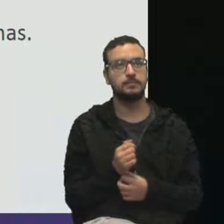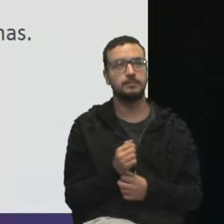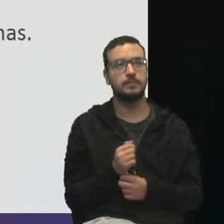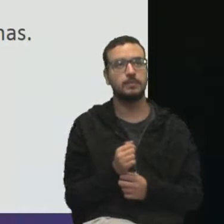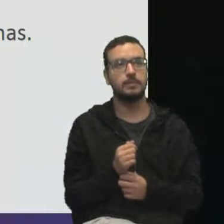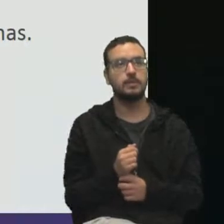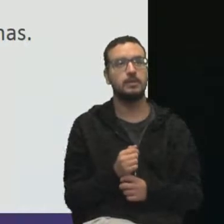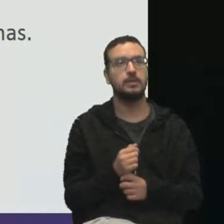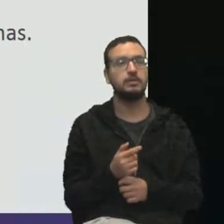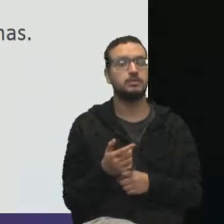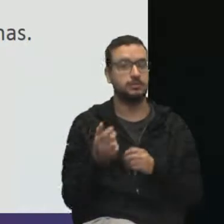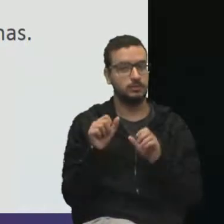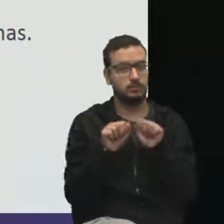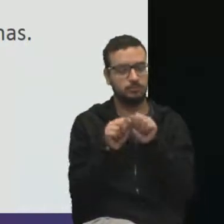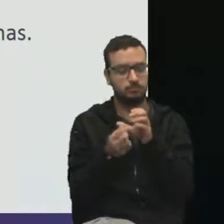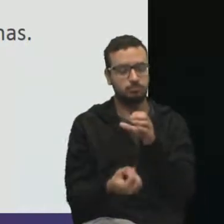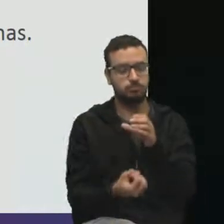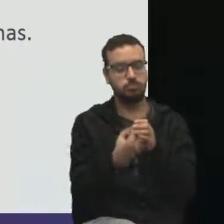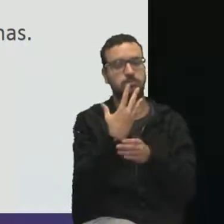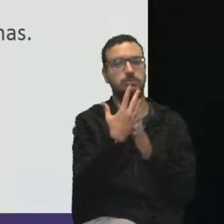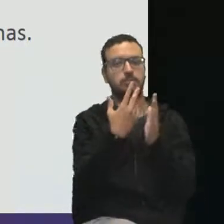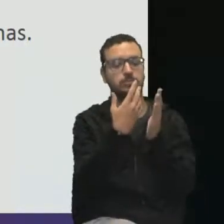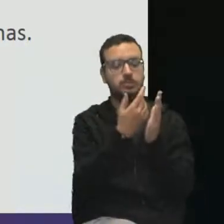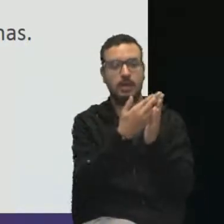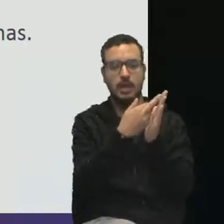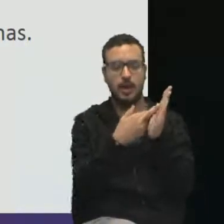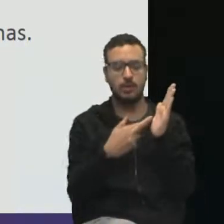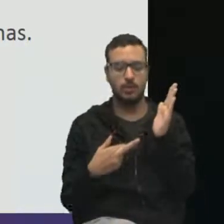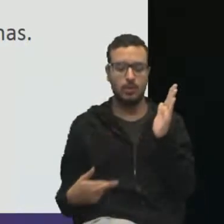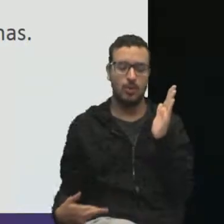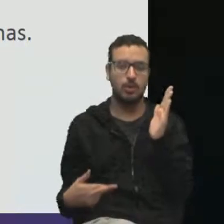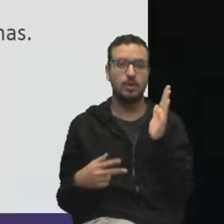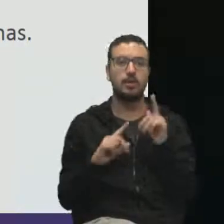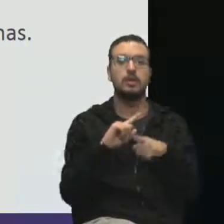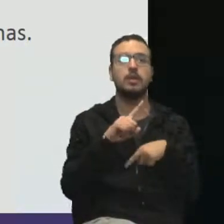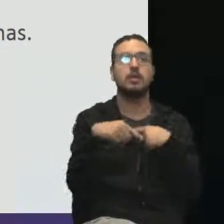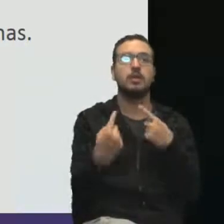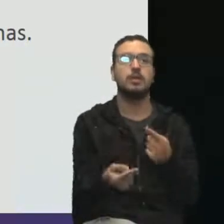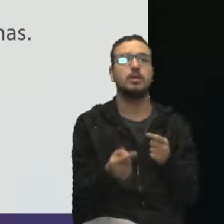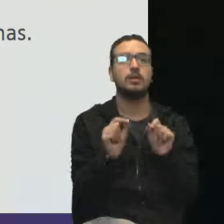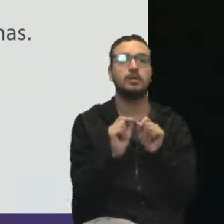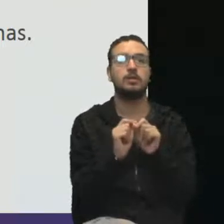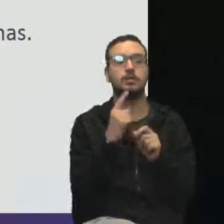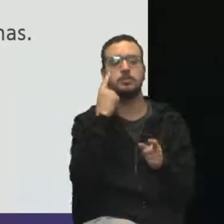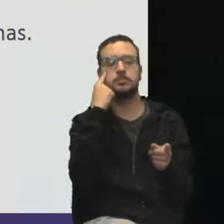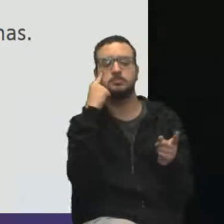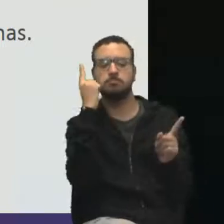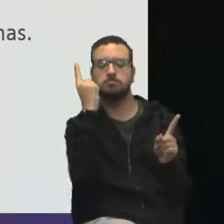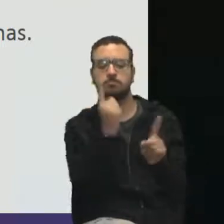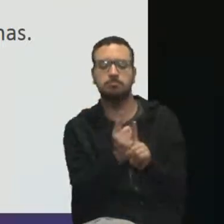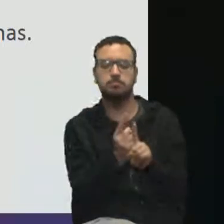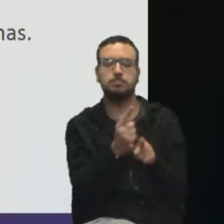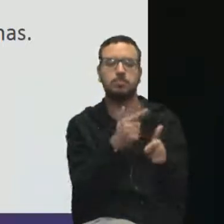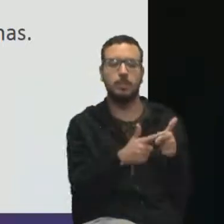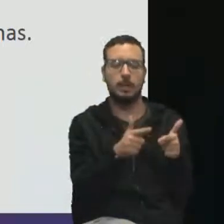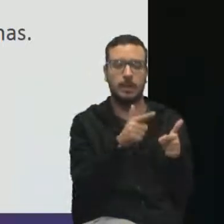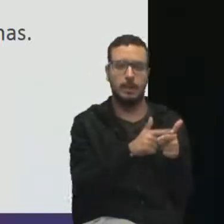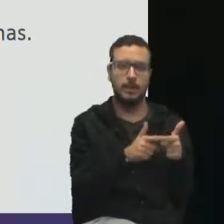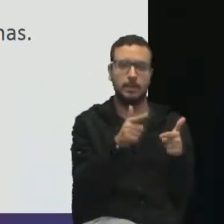Vamos, então, elaborar este relatório. E depois disso, nós vamos identificar os problemas,